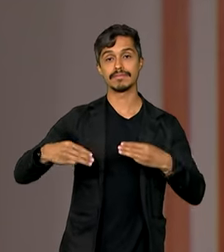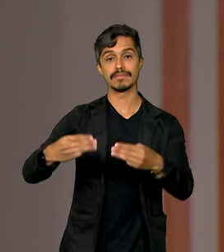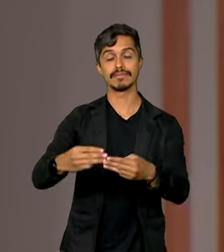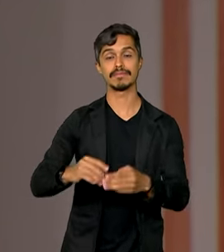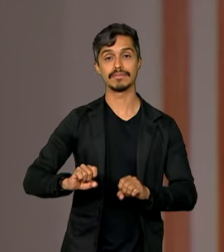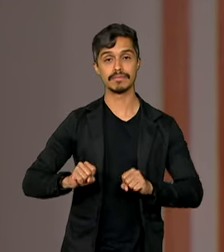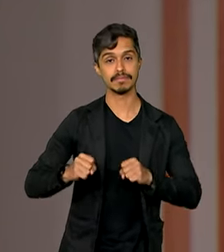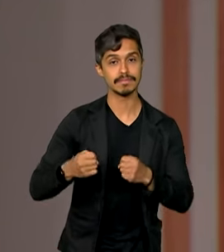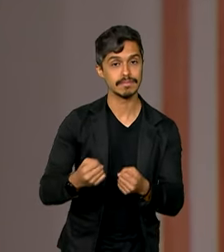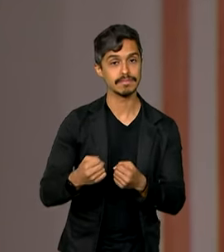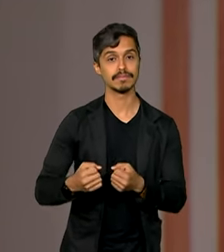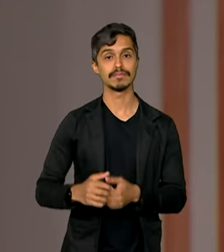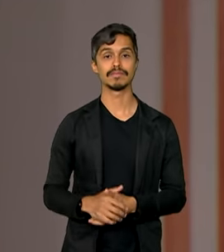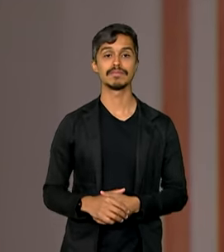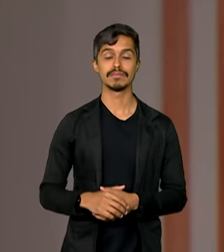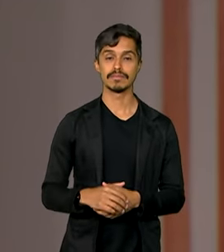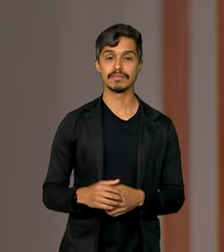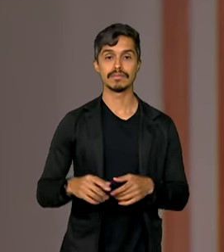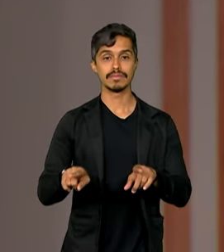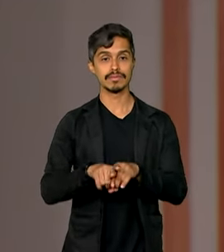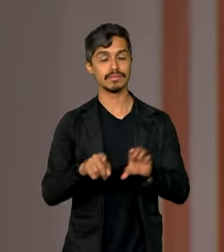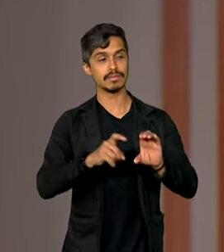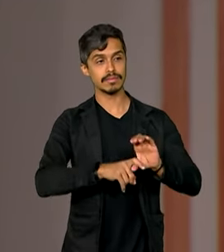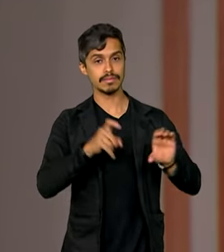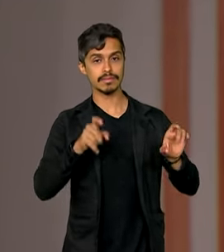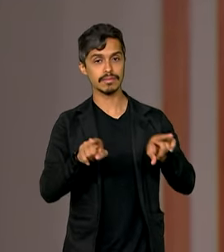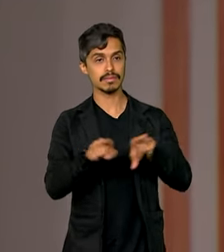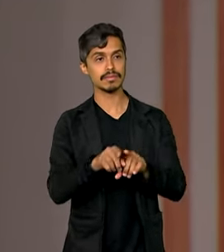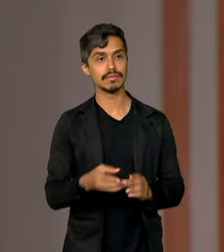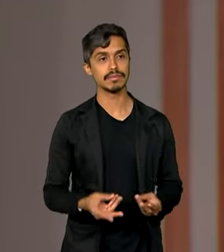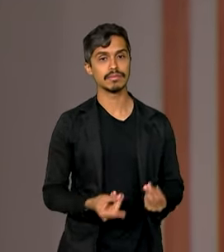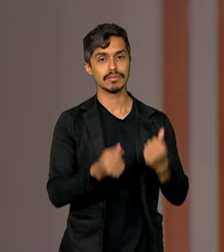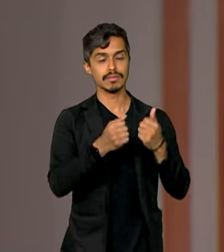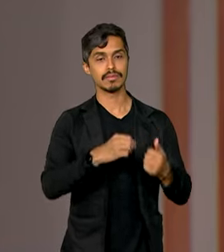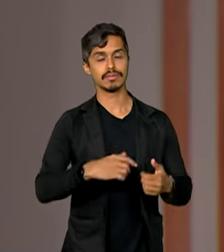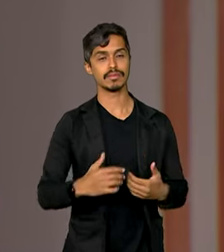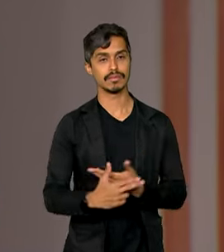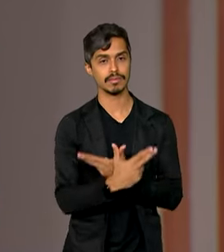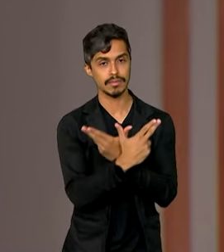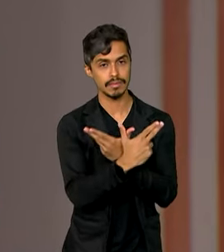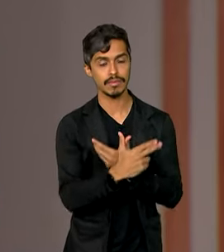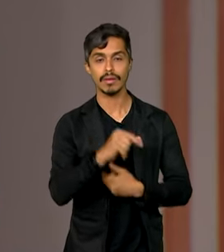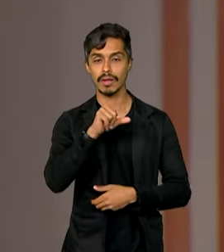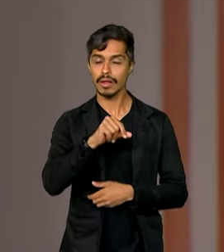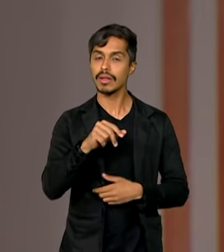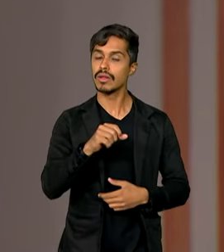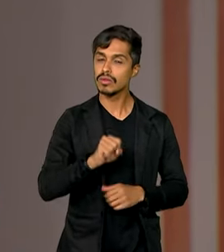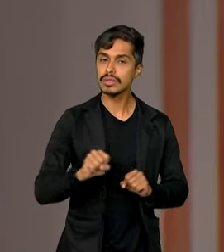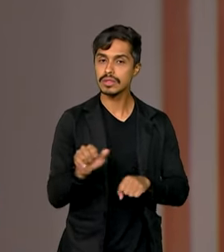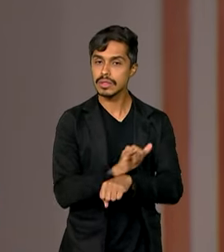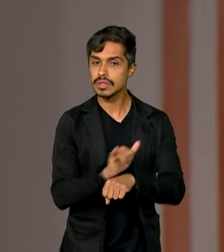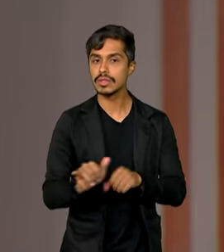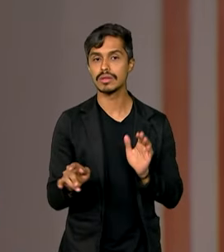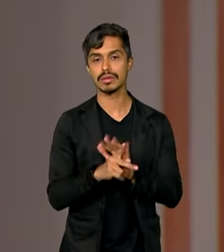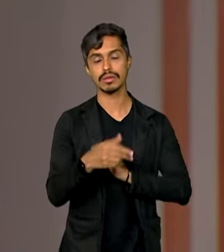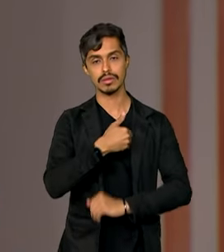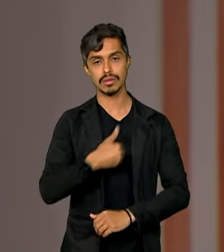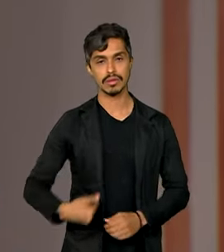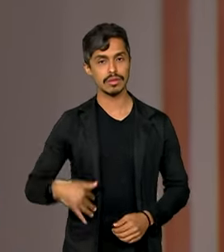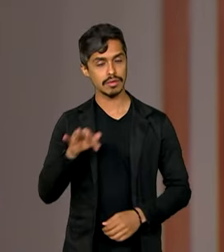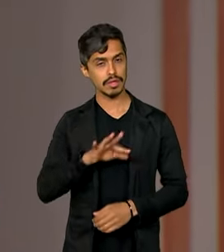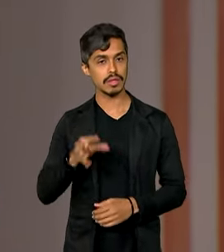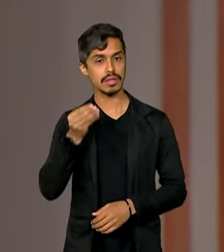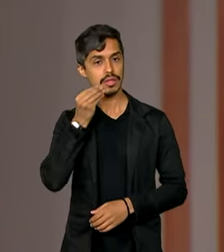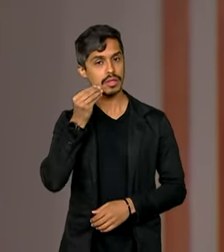da Defesa para a autonomia e a modernização das Forças Armadas. Essa é uma das estratégias do governo federal,